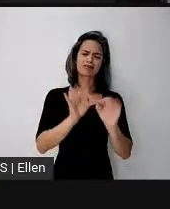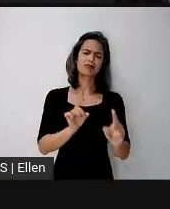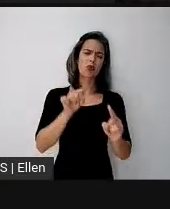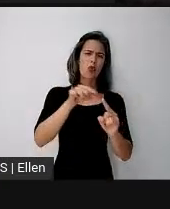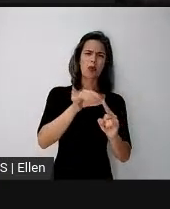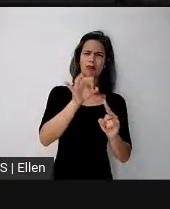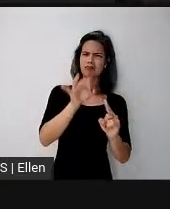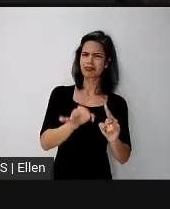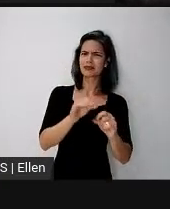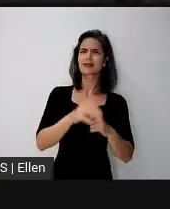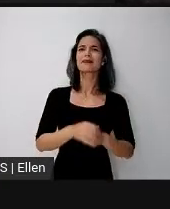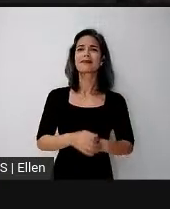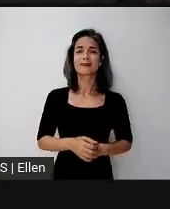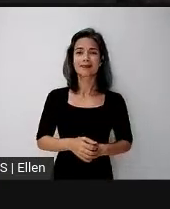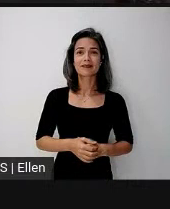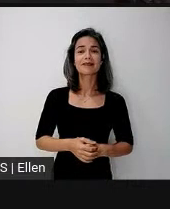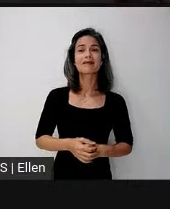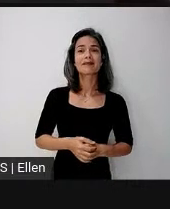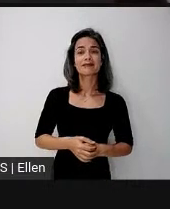pensando